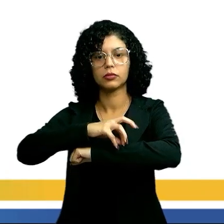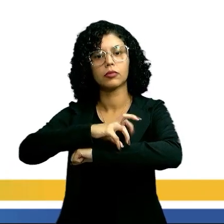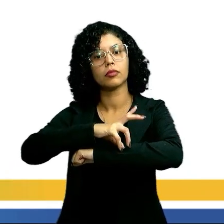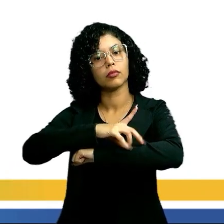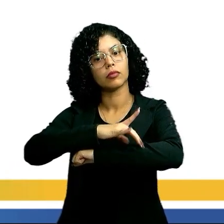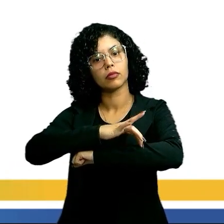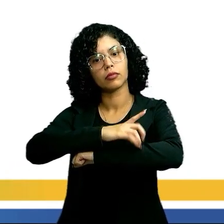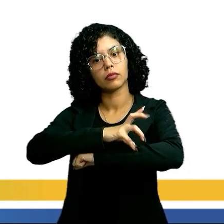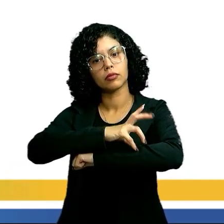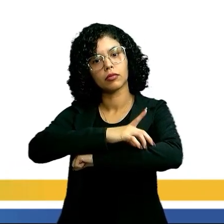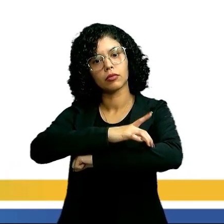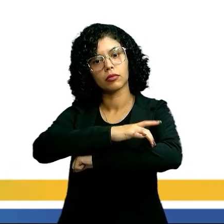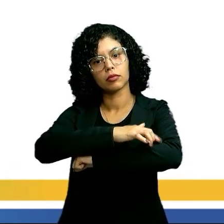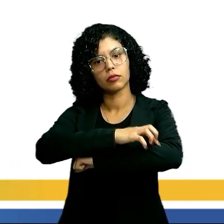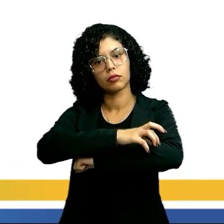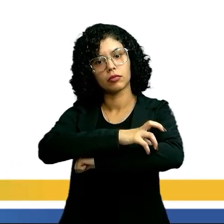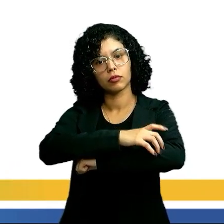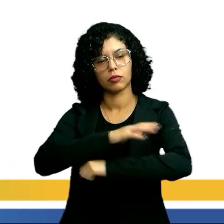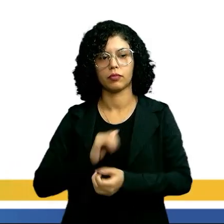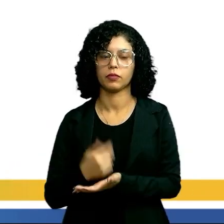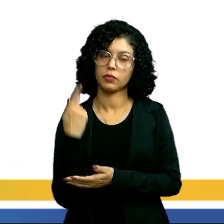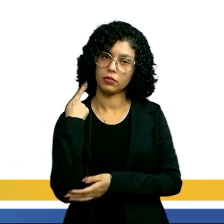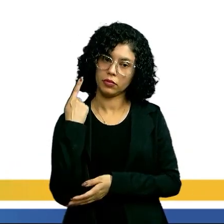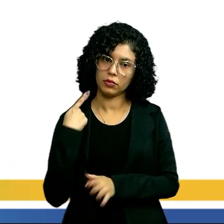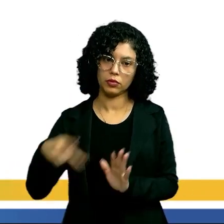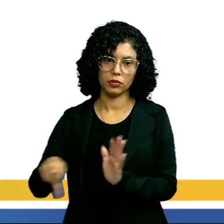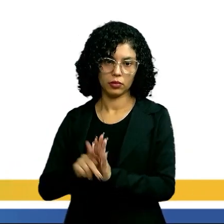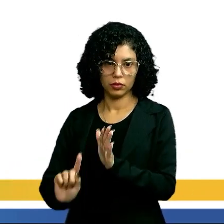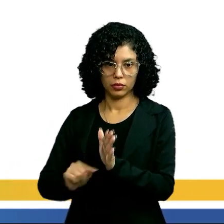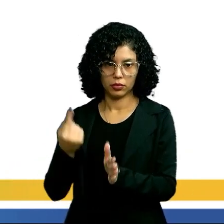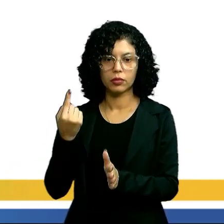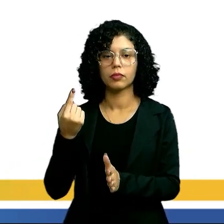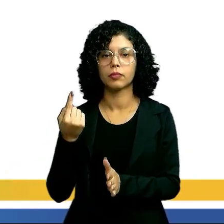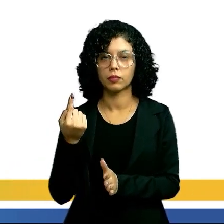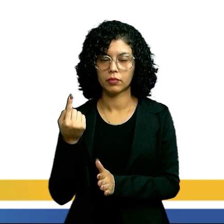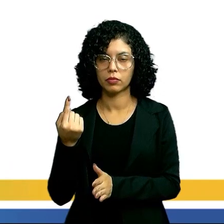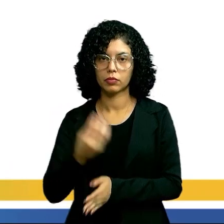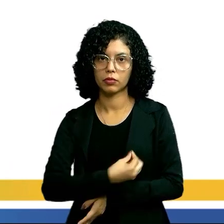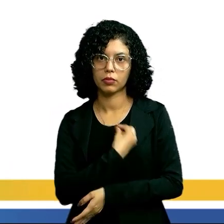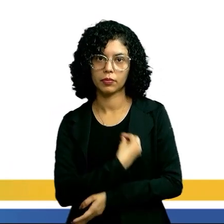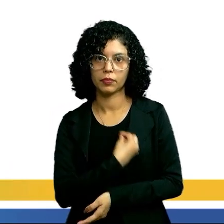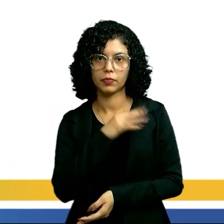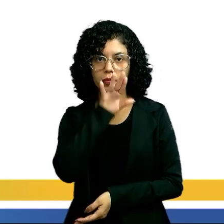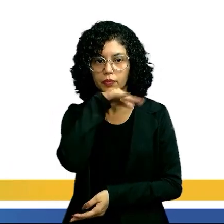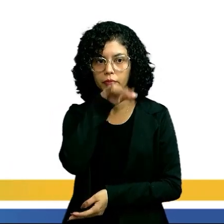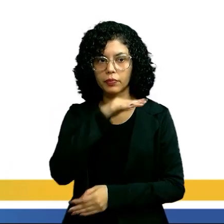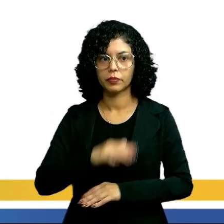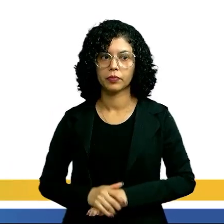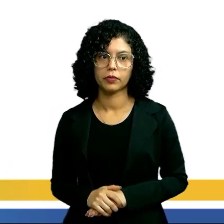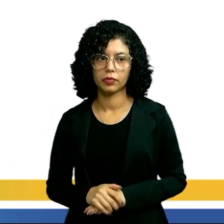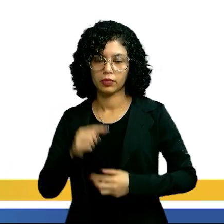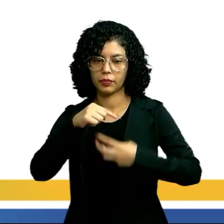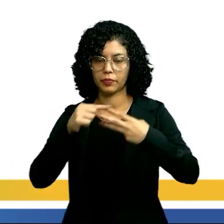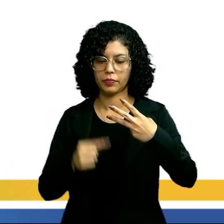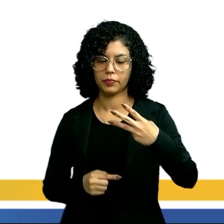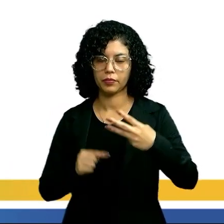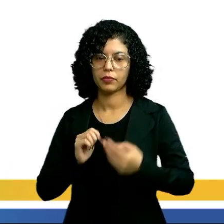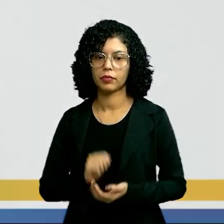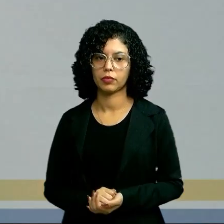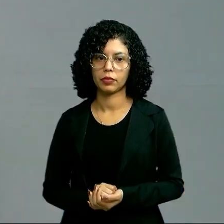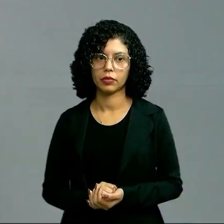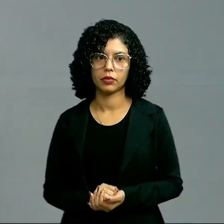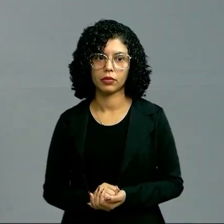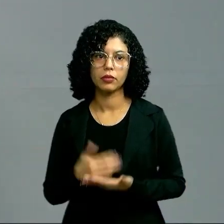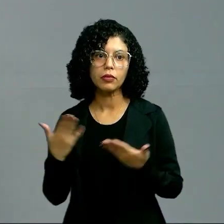aracníde. Pessoal, é como se fossem os pulmões primitivos, tá? Presentes nesses animais. Então, aqui temos os três tipos de